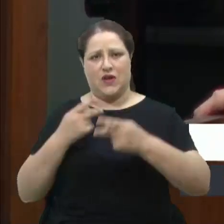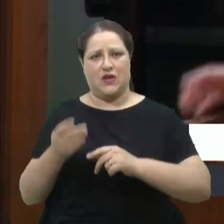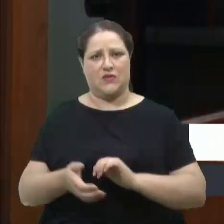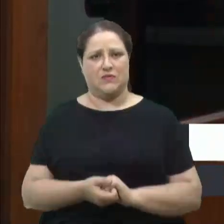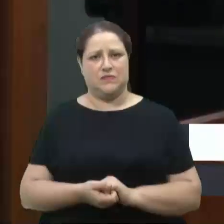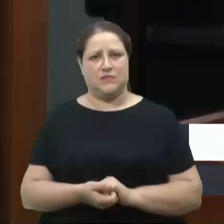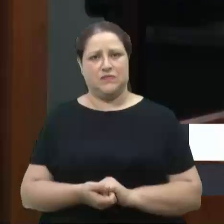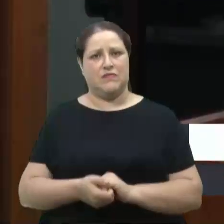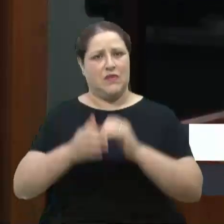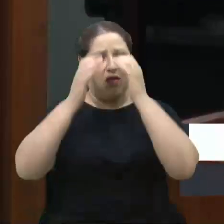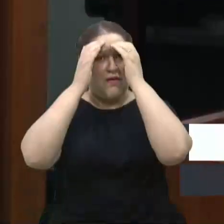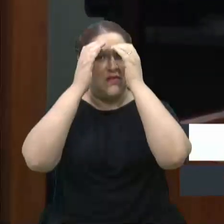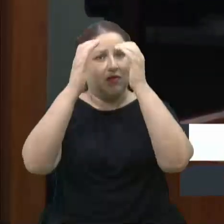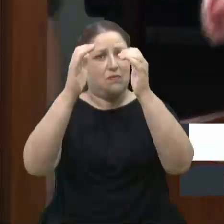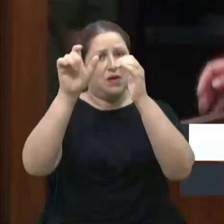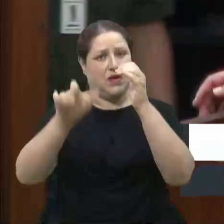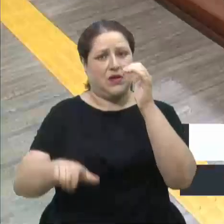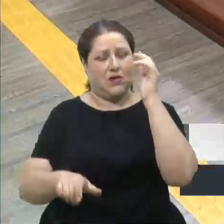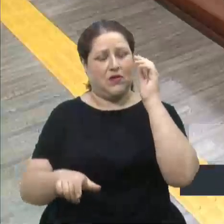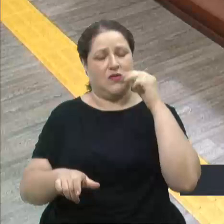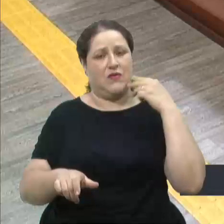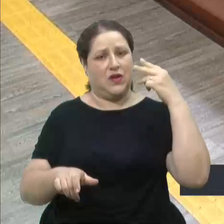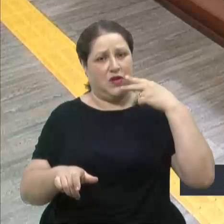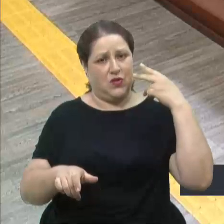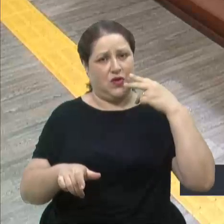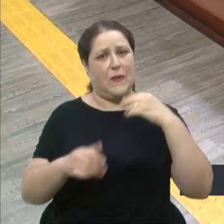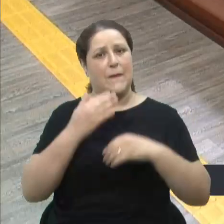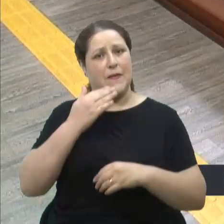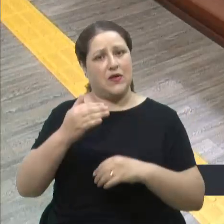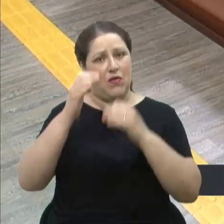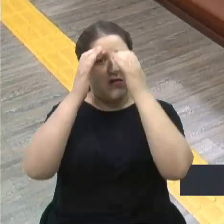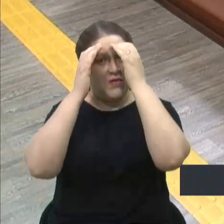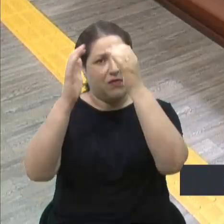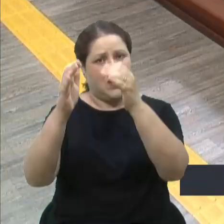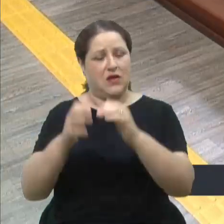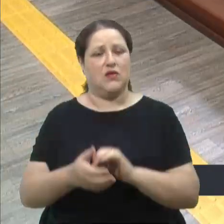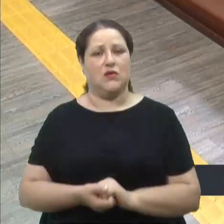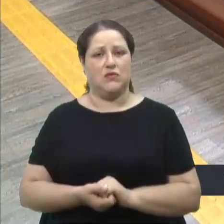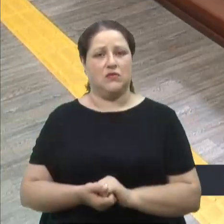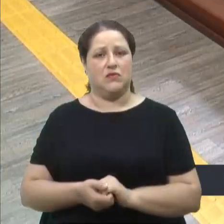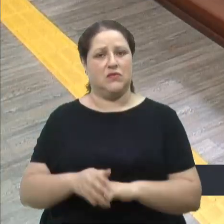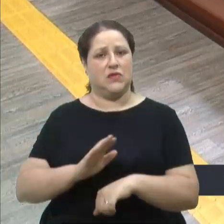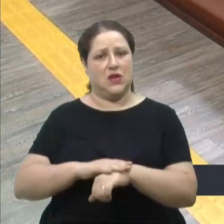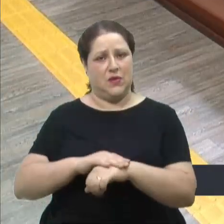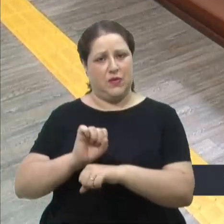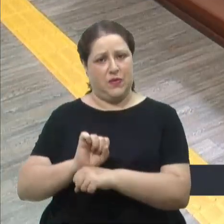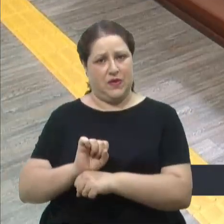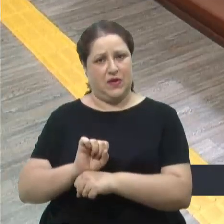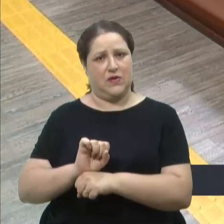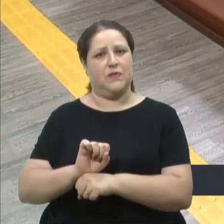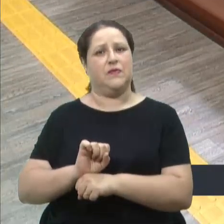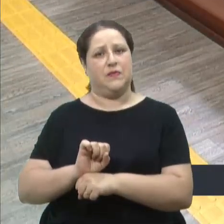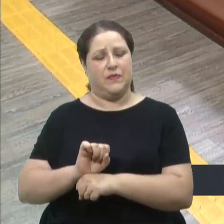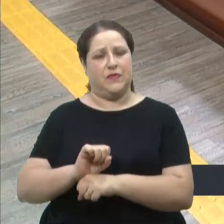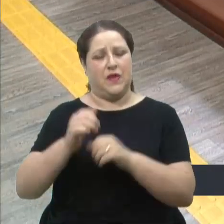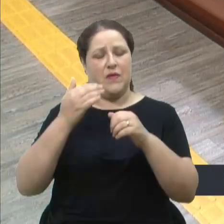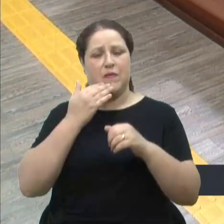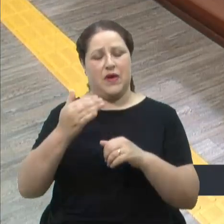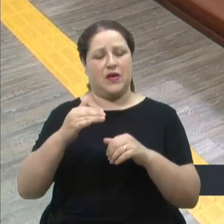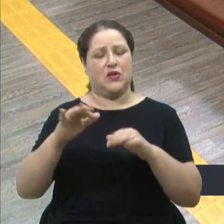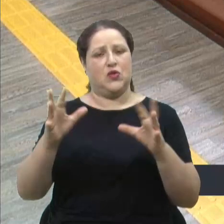Respeito com a vereadora. Solicito respeito. Mantenha o tempo. Eu solicito respeito à plateia.